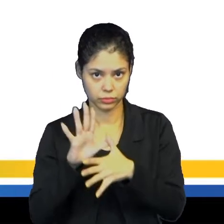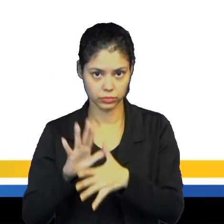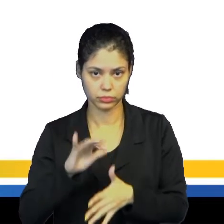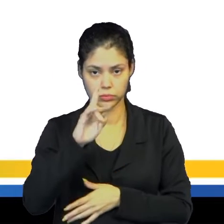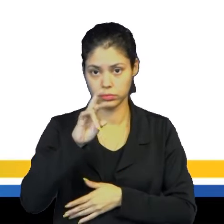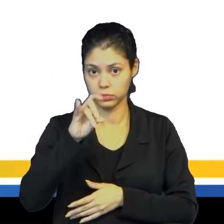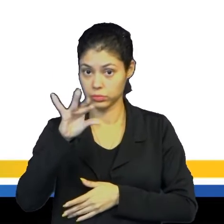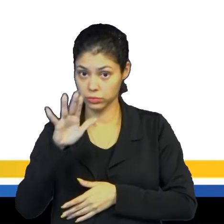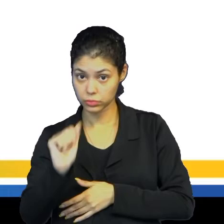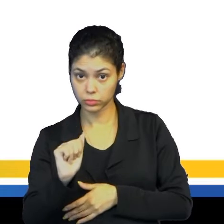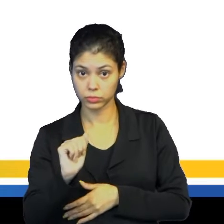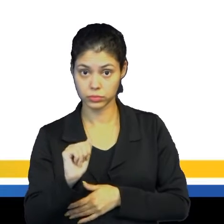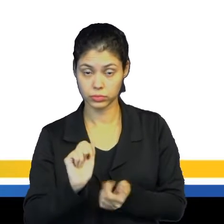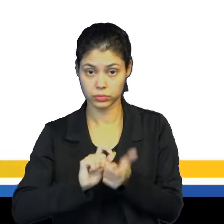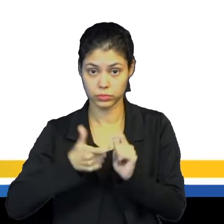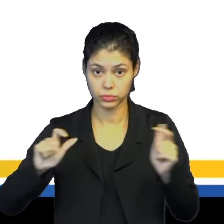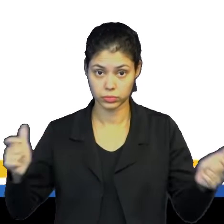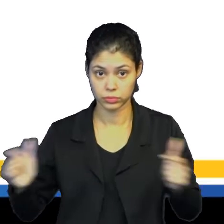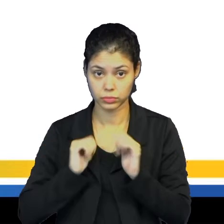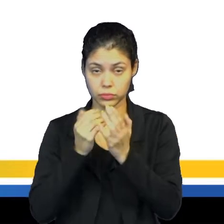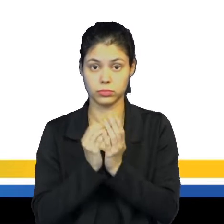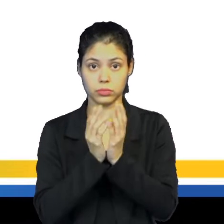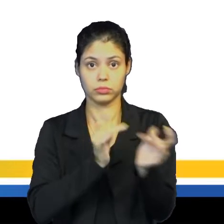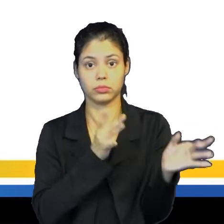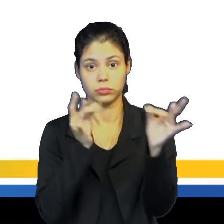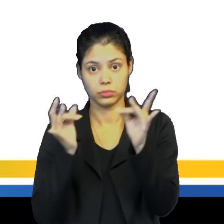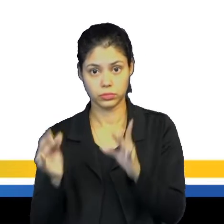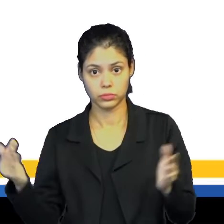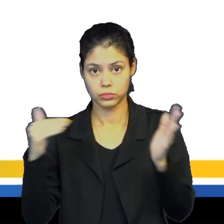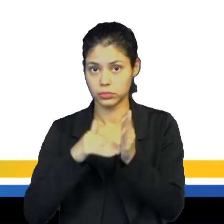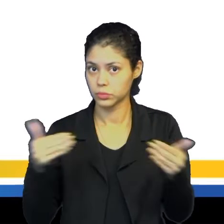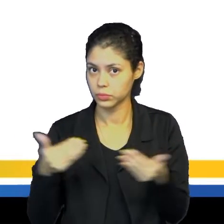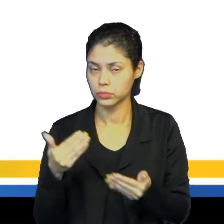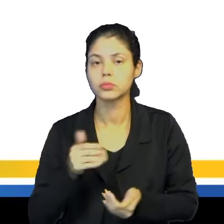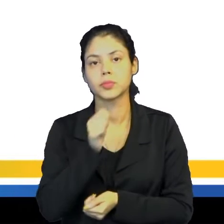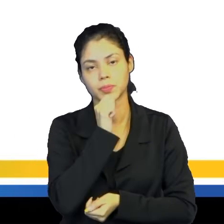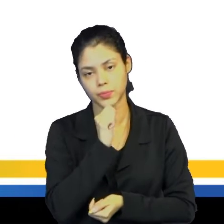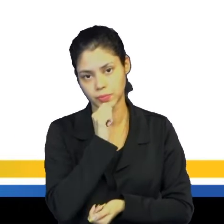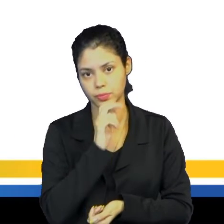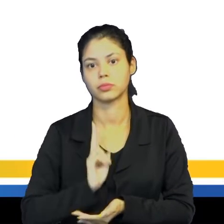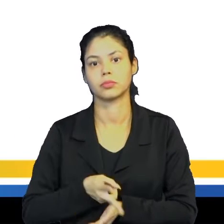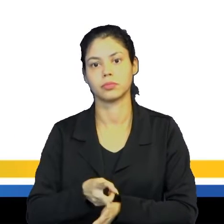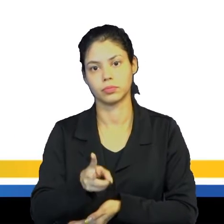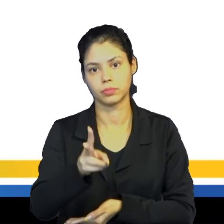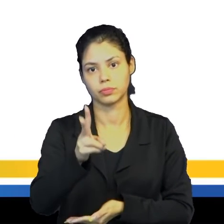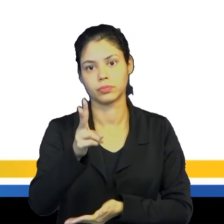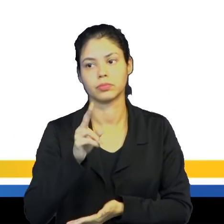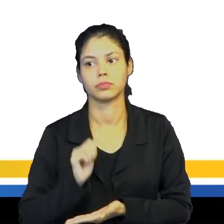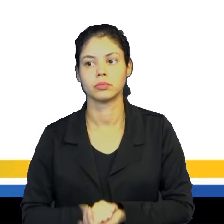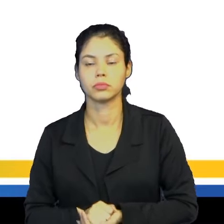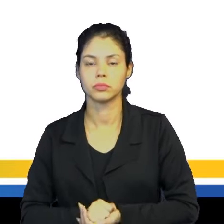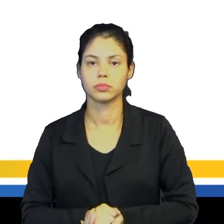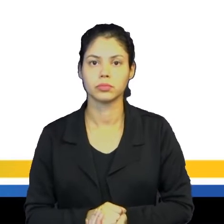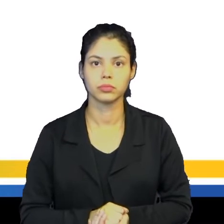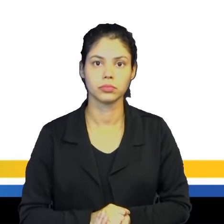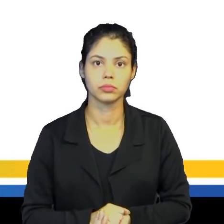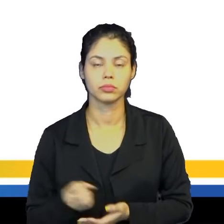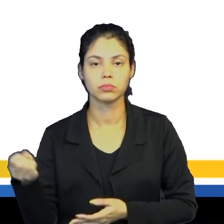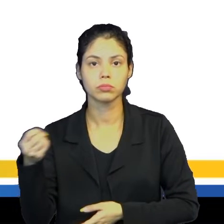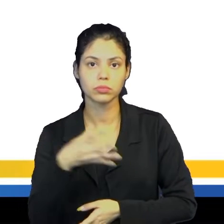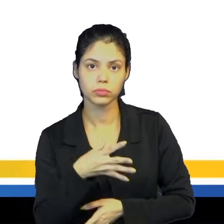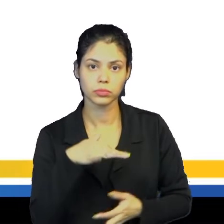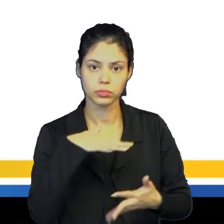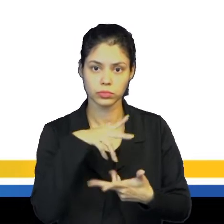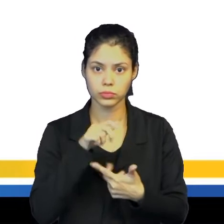o Atlântico passou a ser o oceano de maior atividade comercial, né, e até hoje mantém, tem esse tráfego, né, entre o Novo